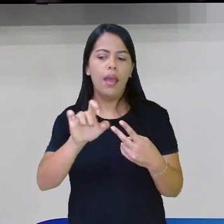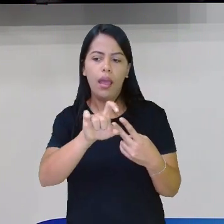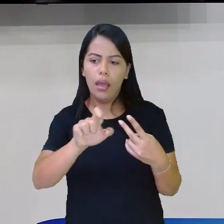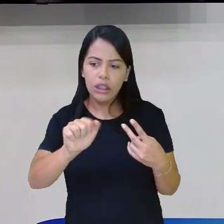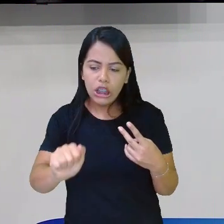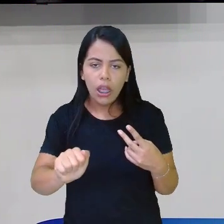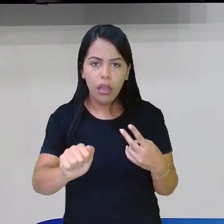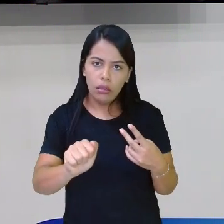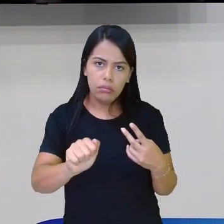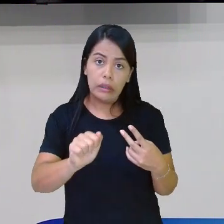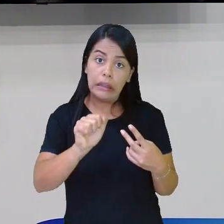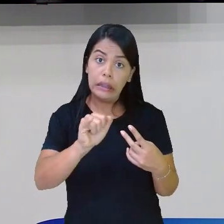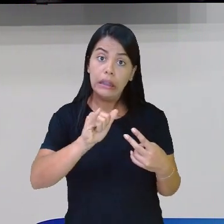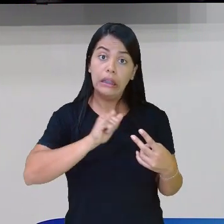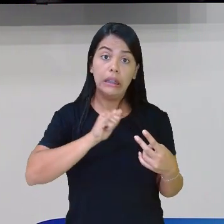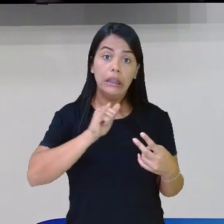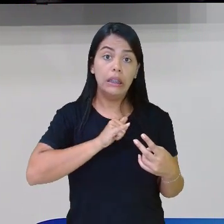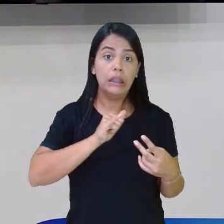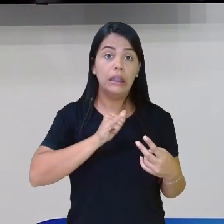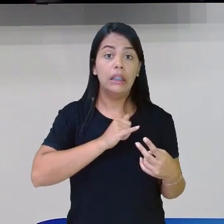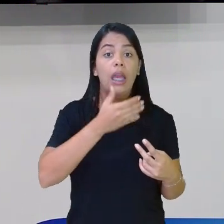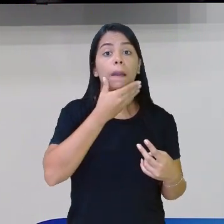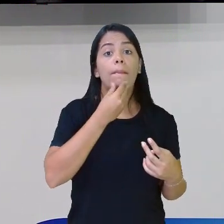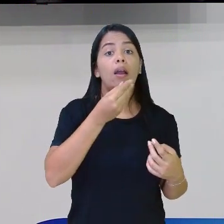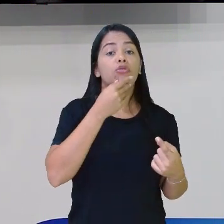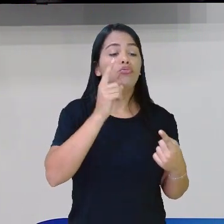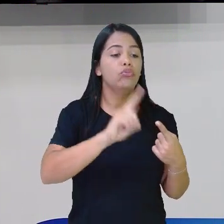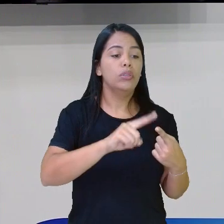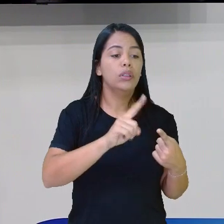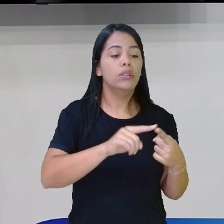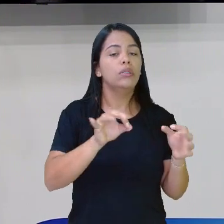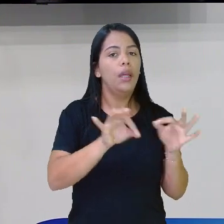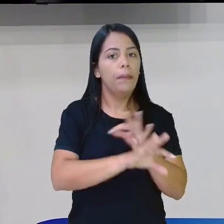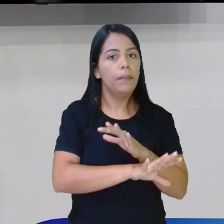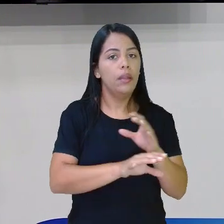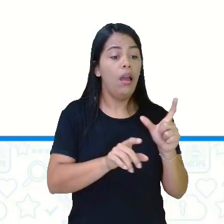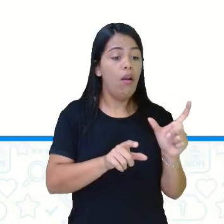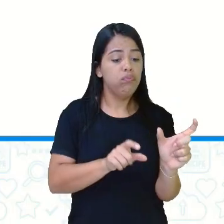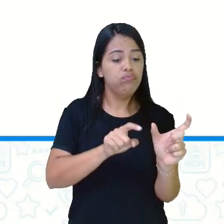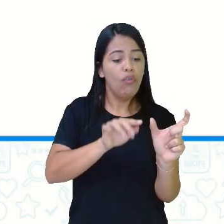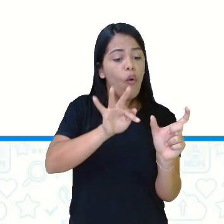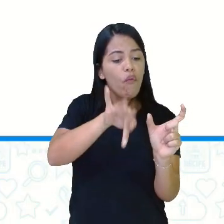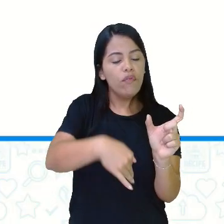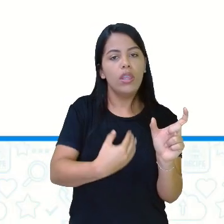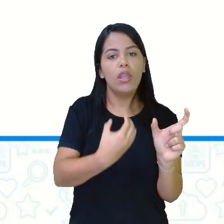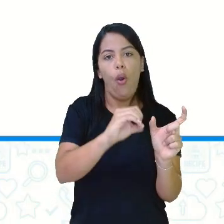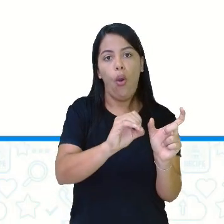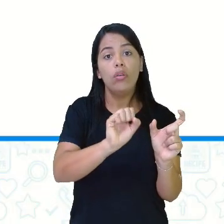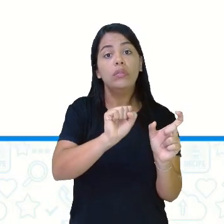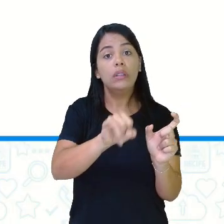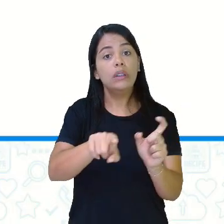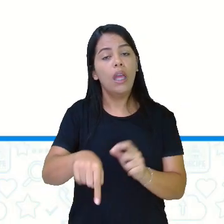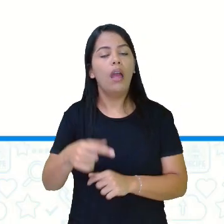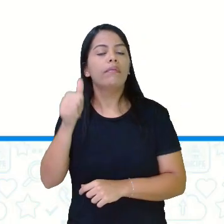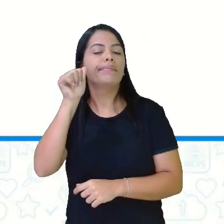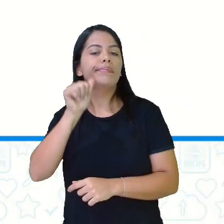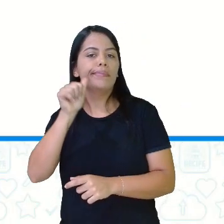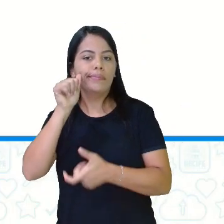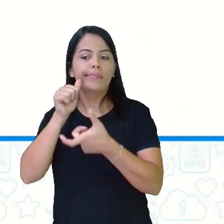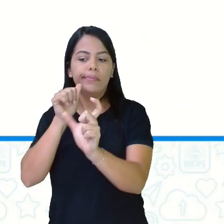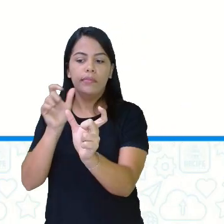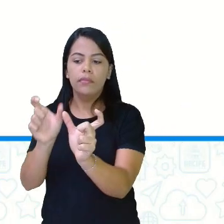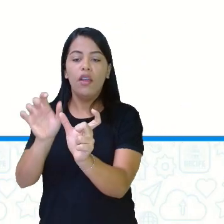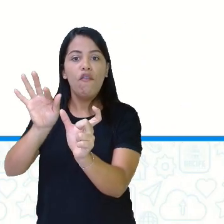Feminino, terminação A. Os adjetivos terminados em A, mudam